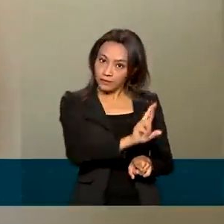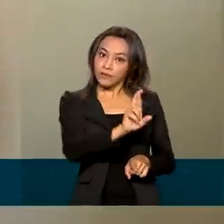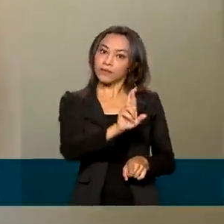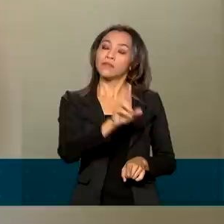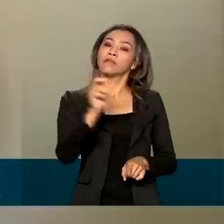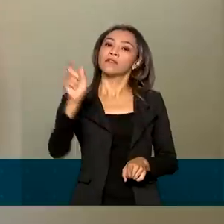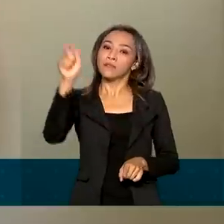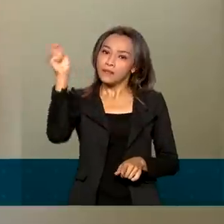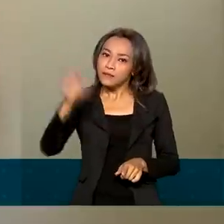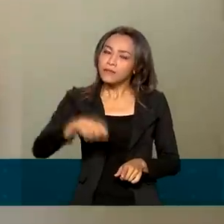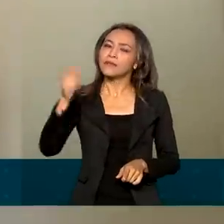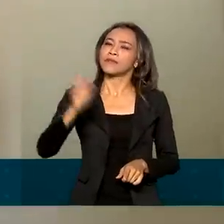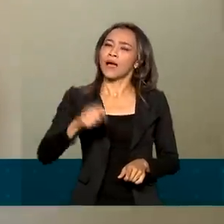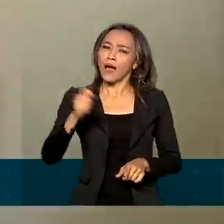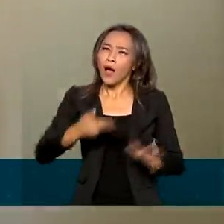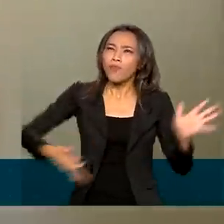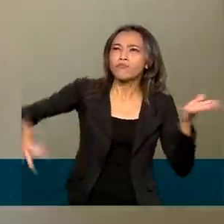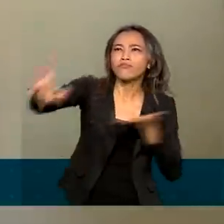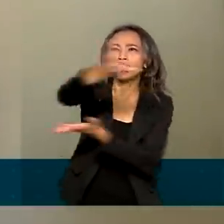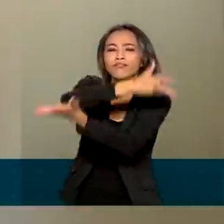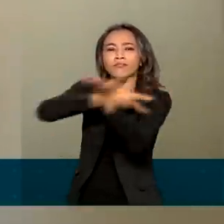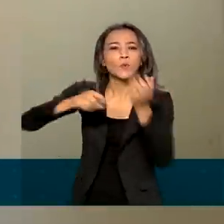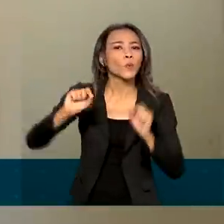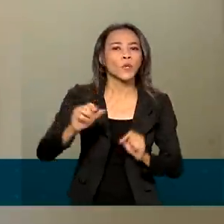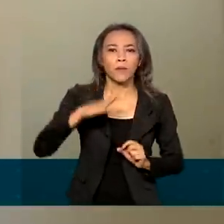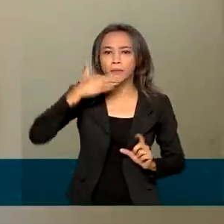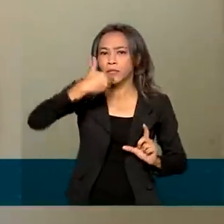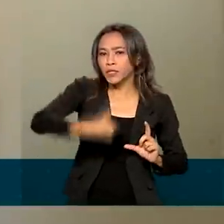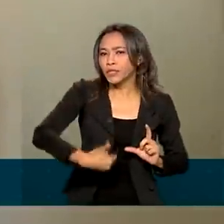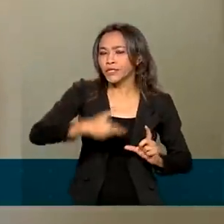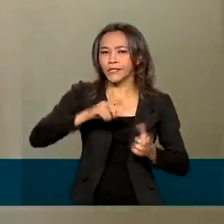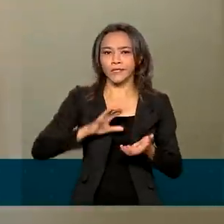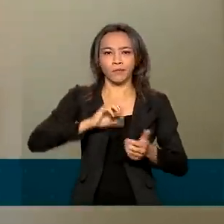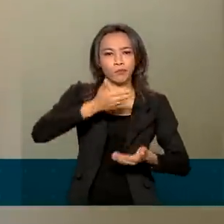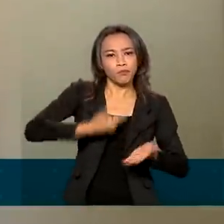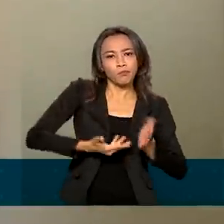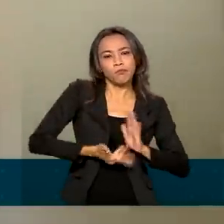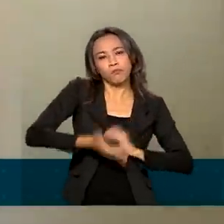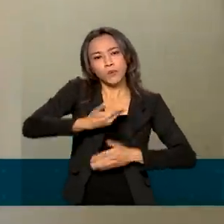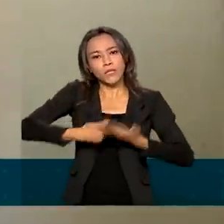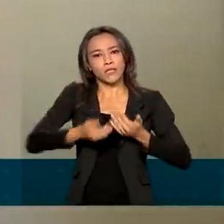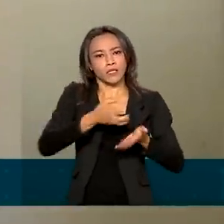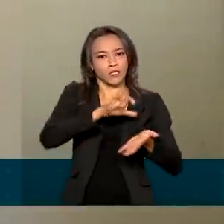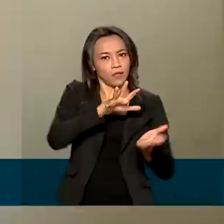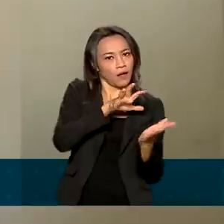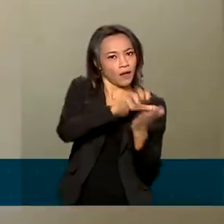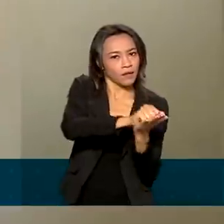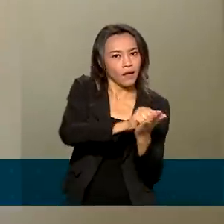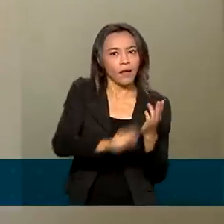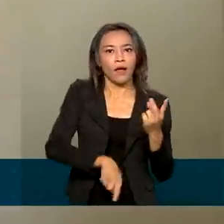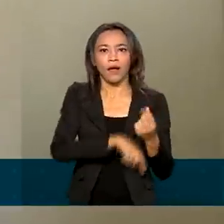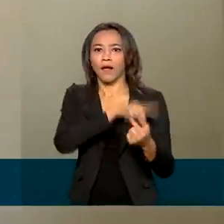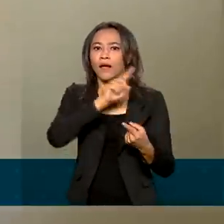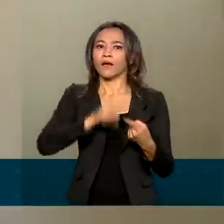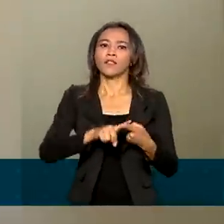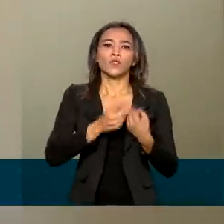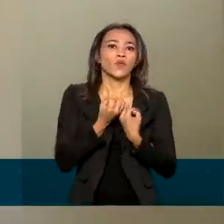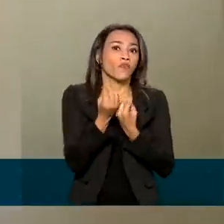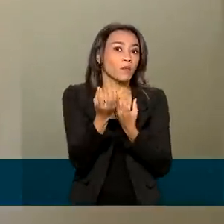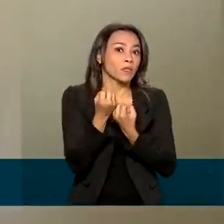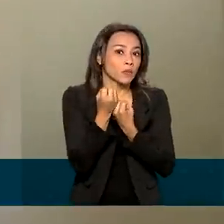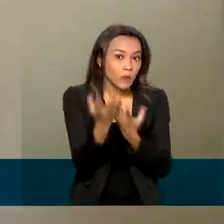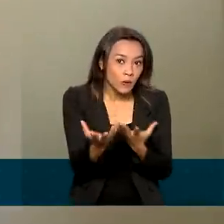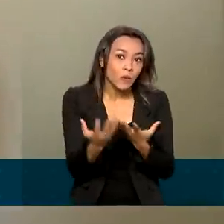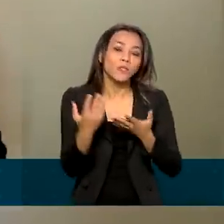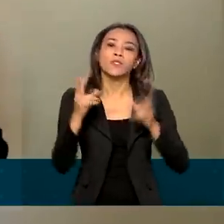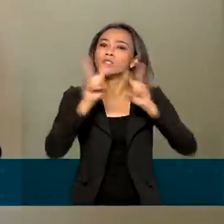unificada e simplificada solicitar alterações de cadastros, unificação de informações e